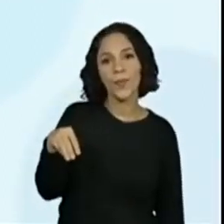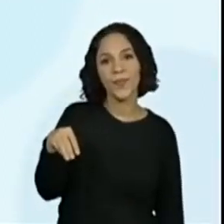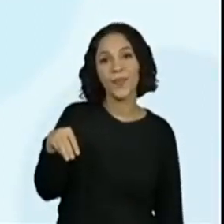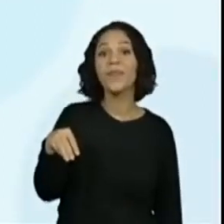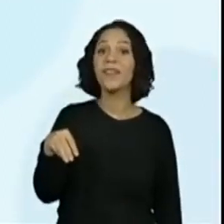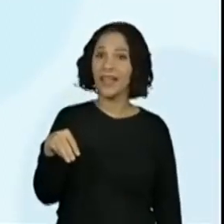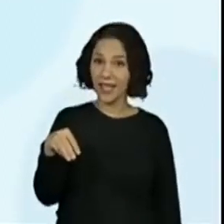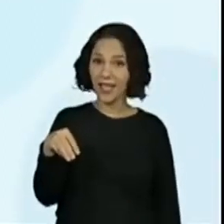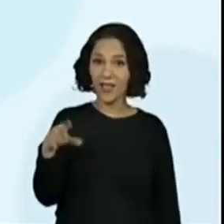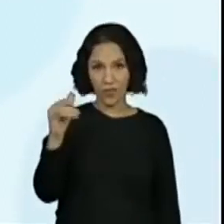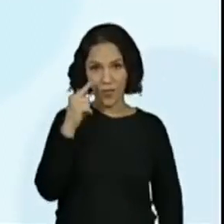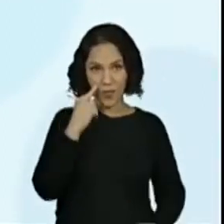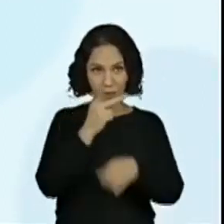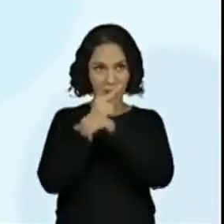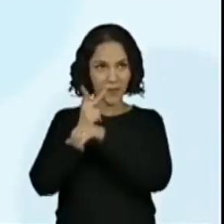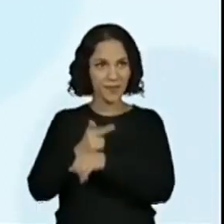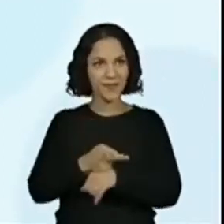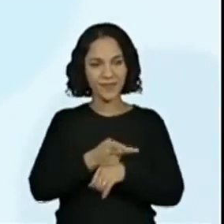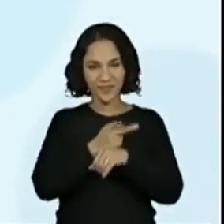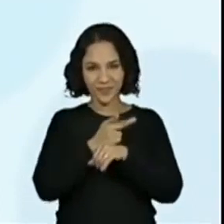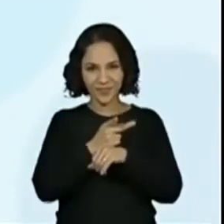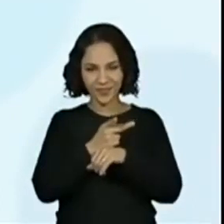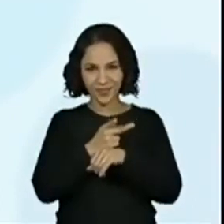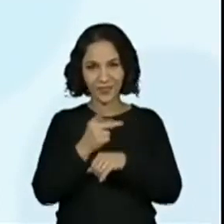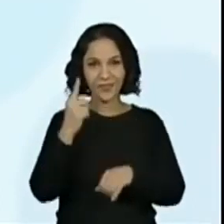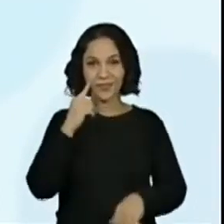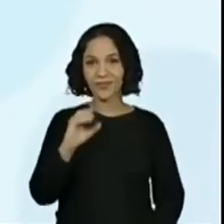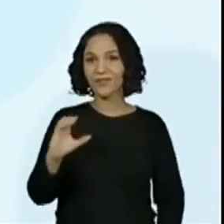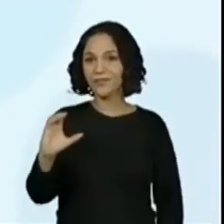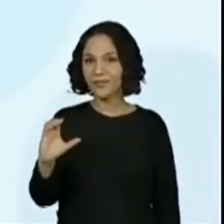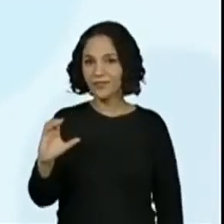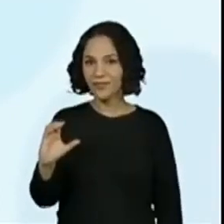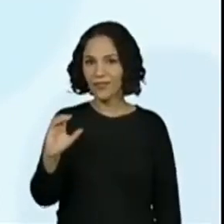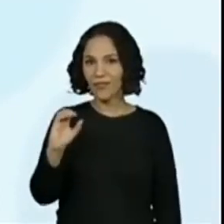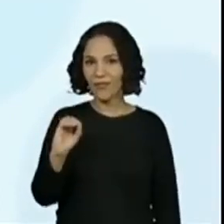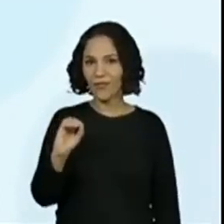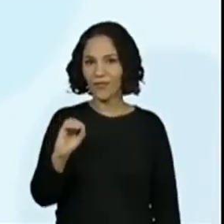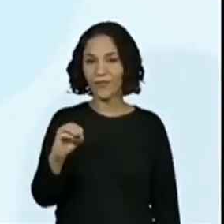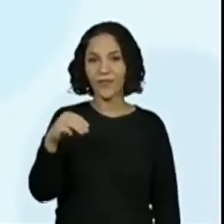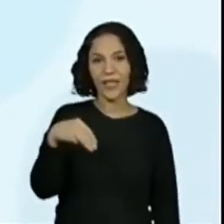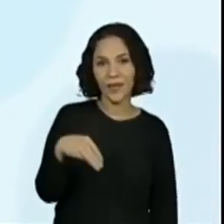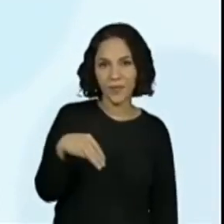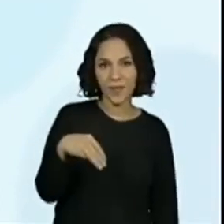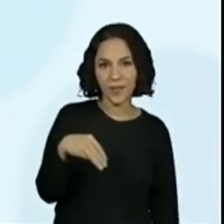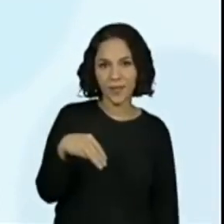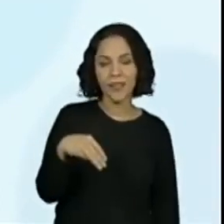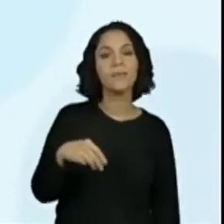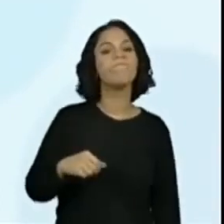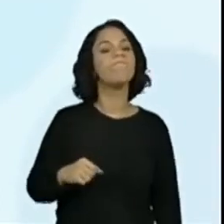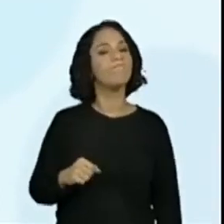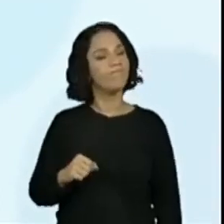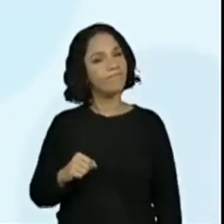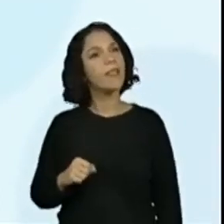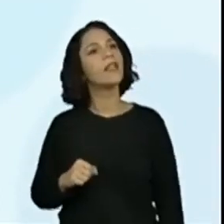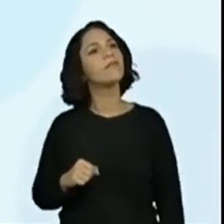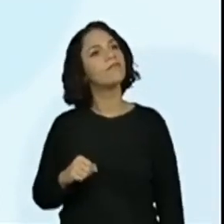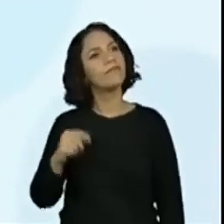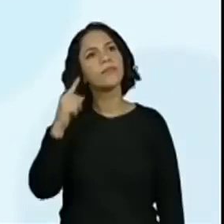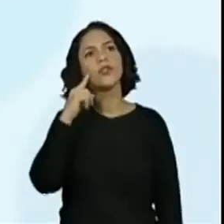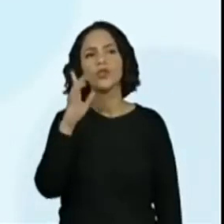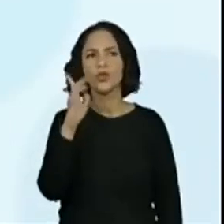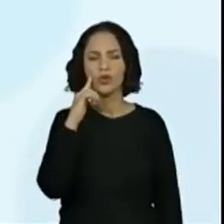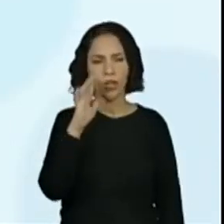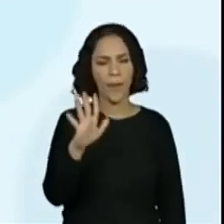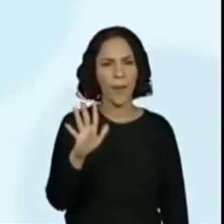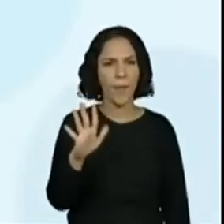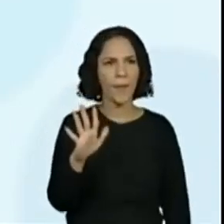Então, vamos achar onde está disseram que tem que ter C-O-M. Ah, eu consigo identificar. Aqui eu tenho uma letra.